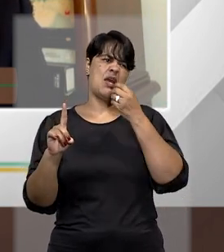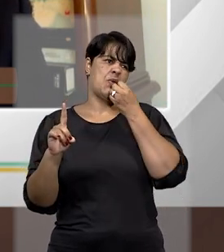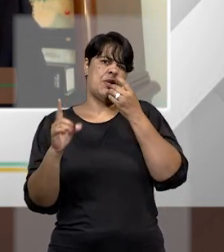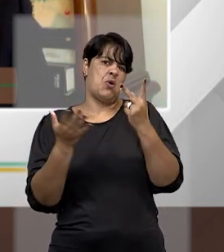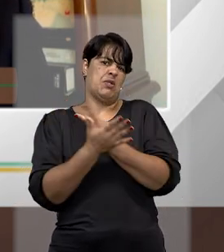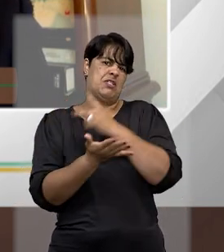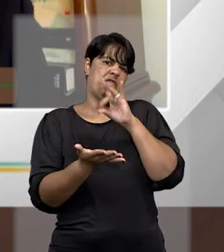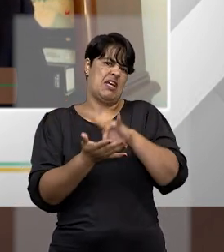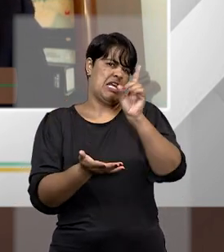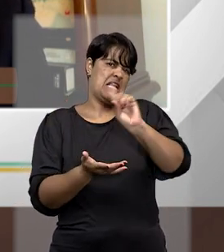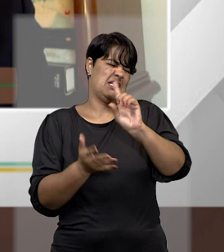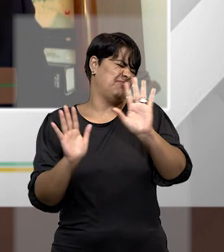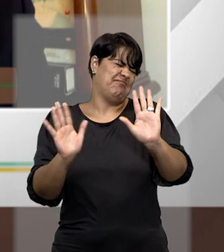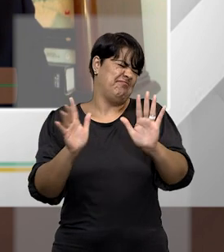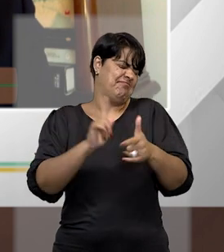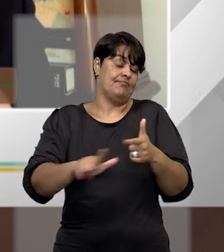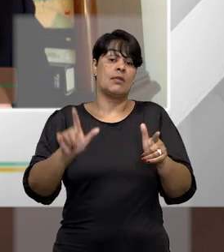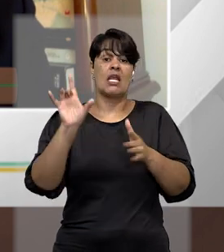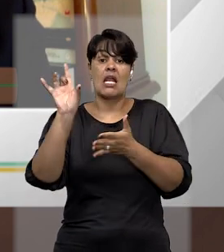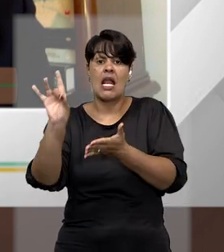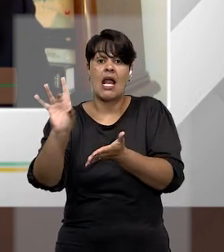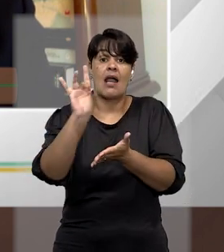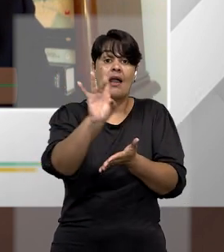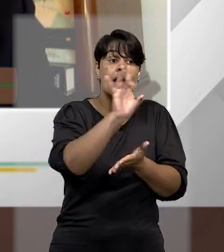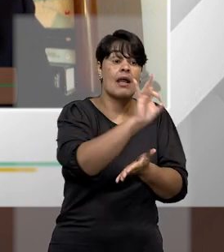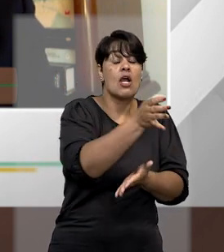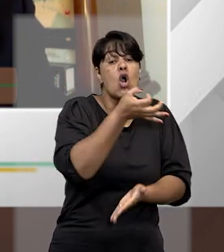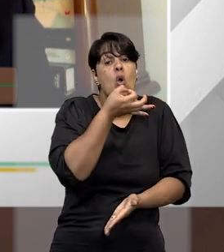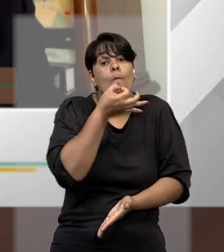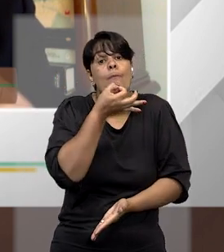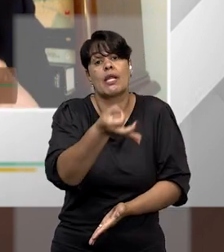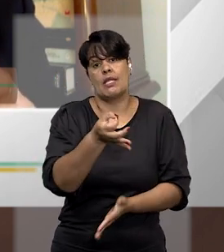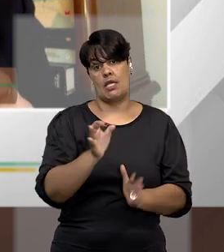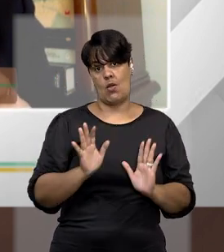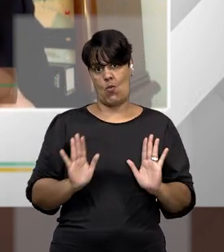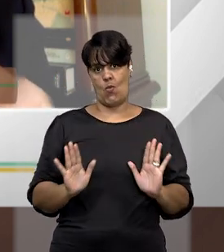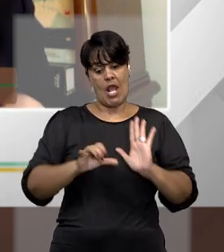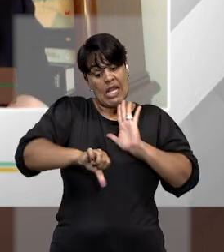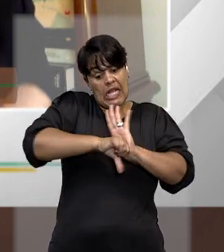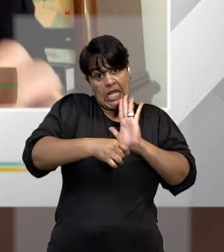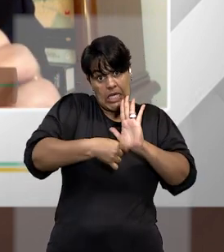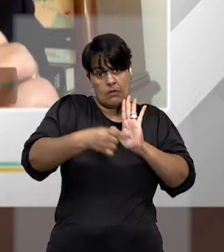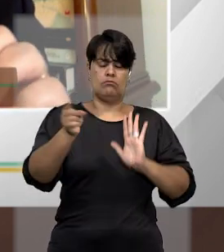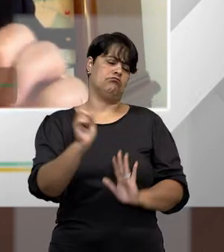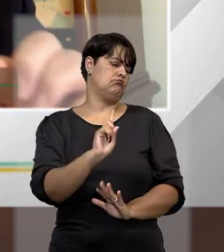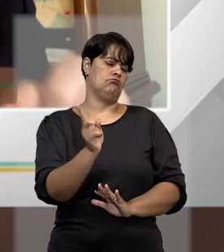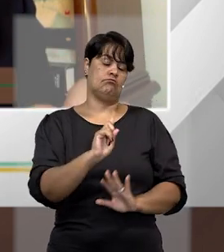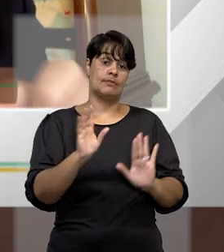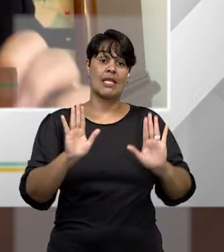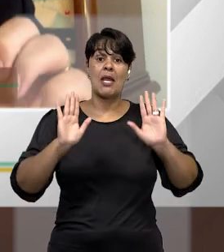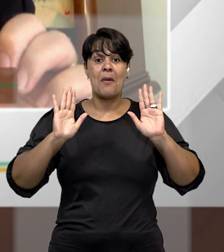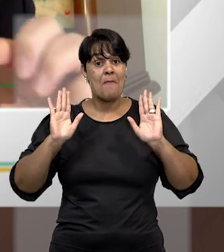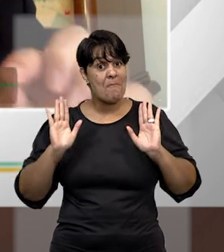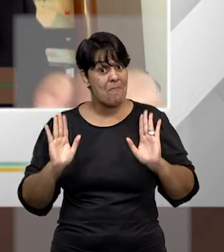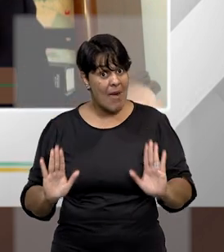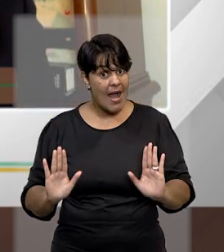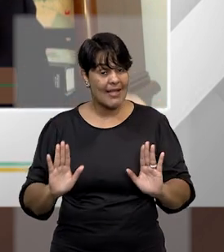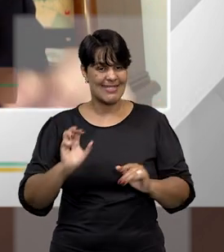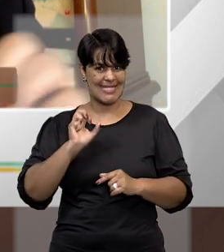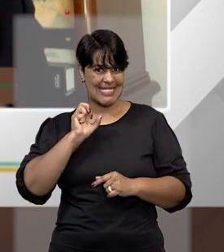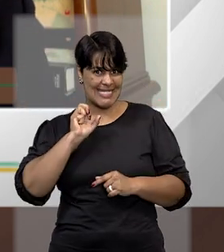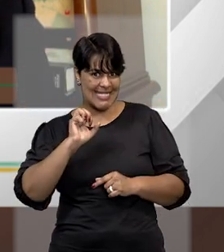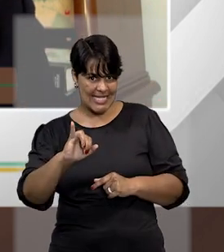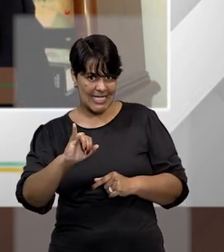problema nenhum, não é crime isso. O problema é que quando se emprega violência, grave